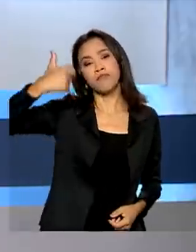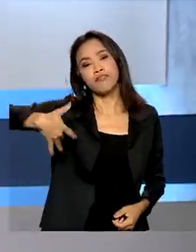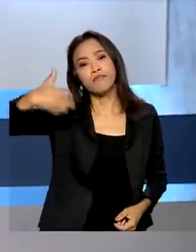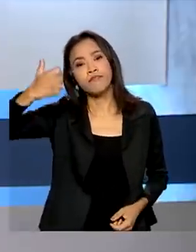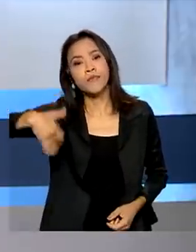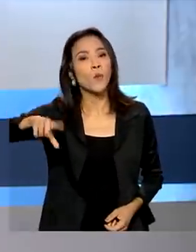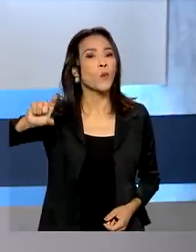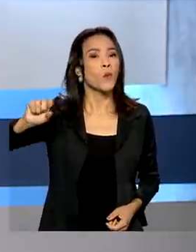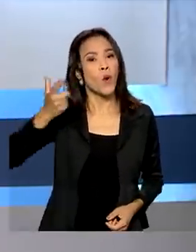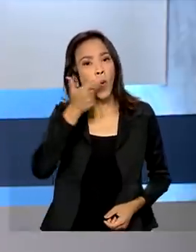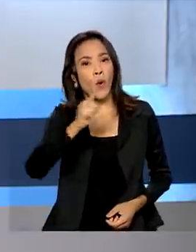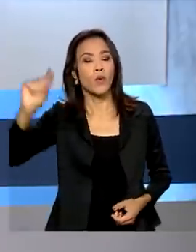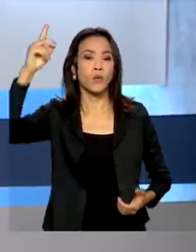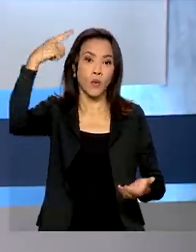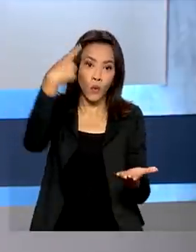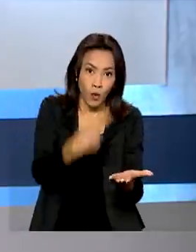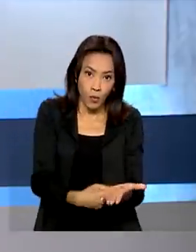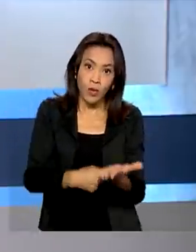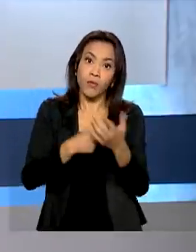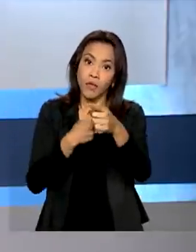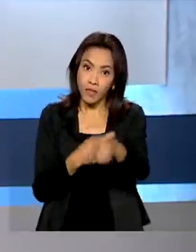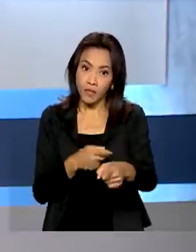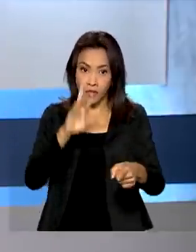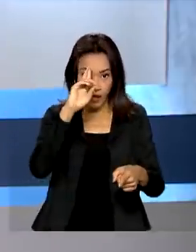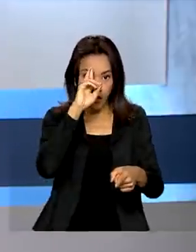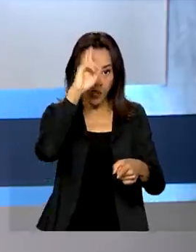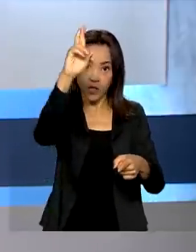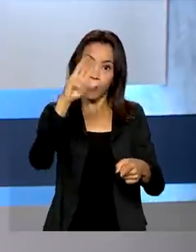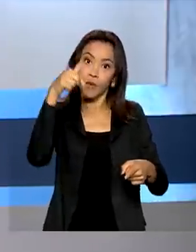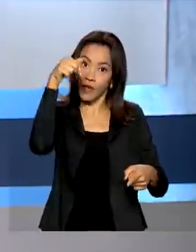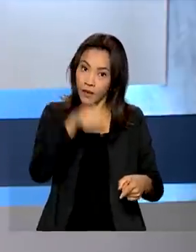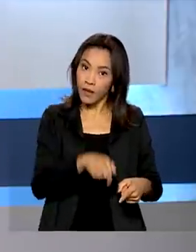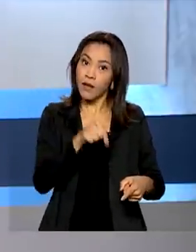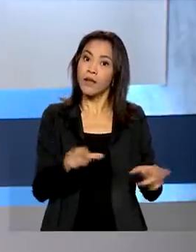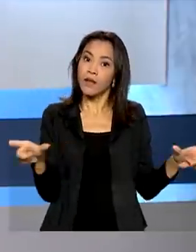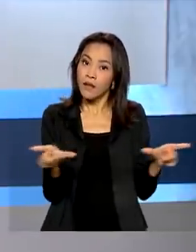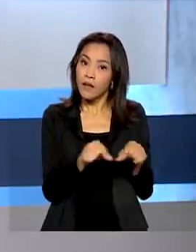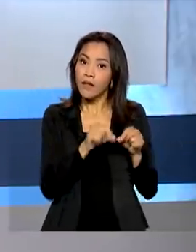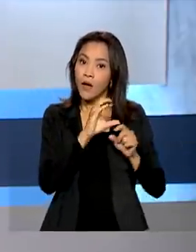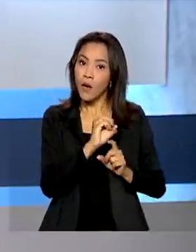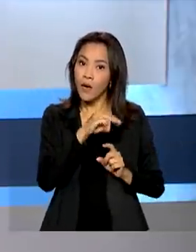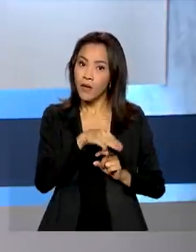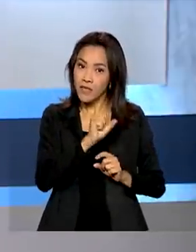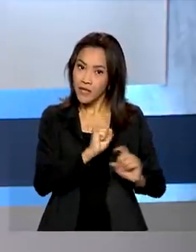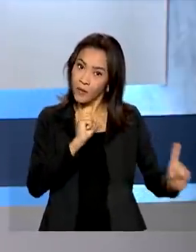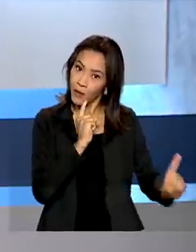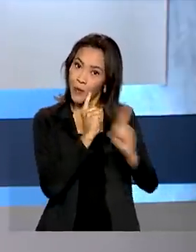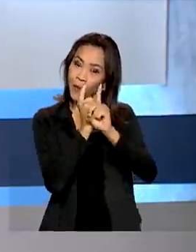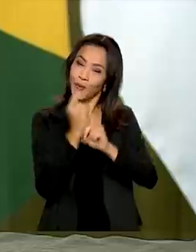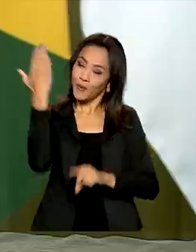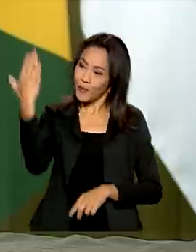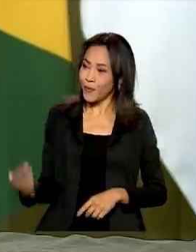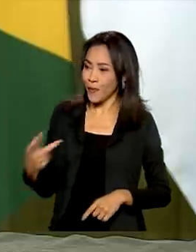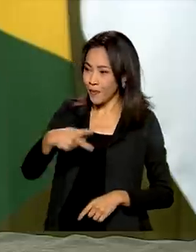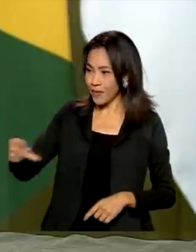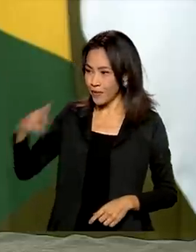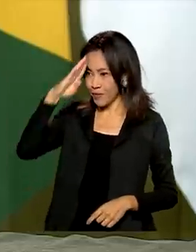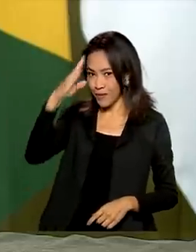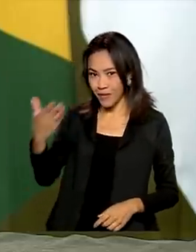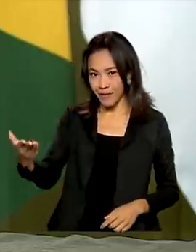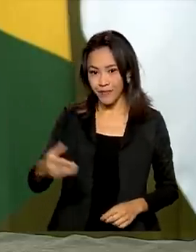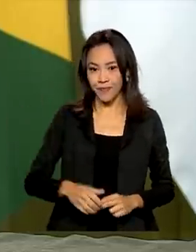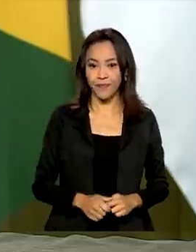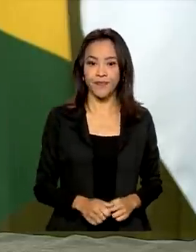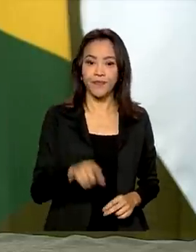sobre outro compromisso da diretora da OMC em Brasília, um encontro com o presidente Jair Bolsonaro. O presidente